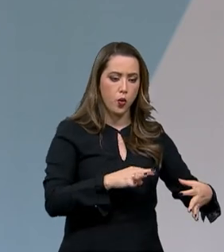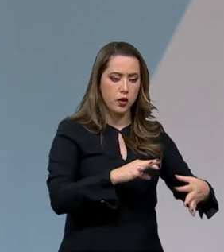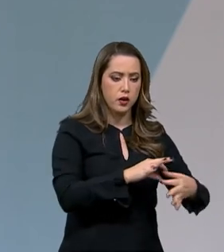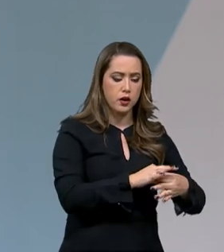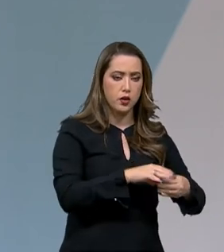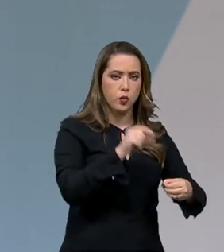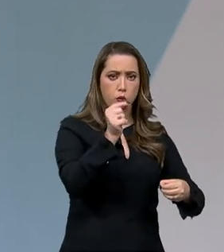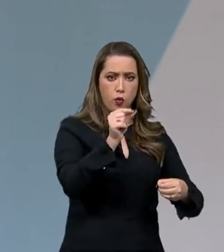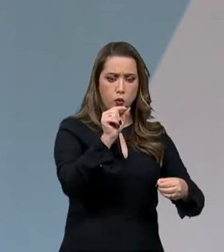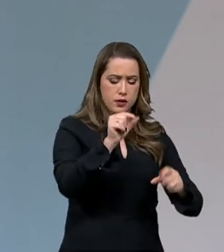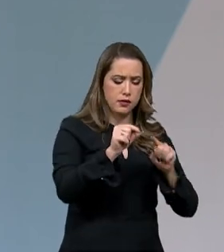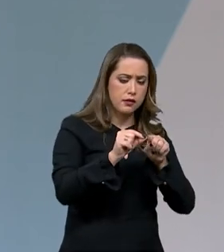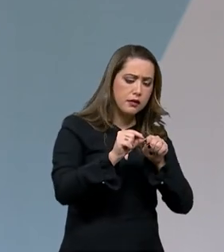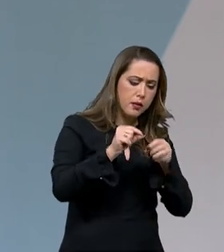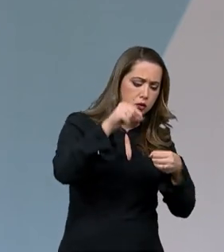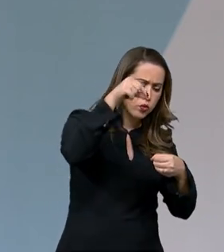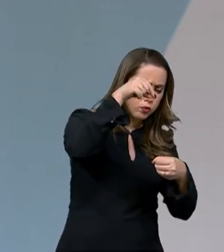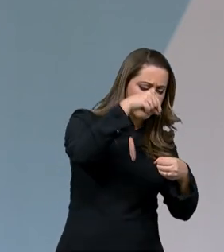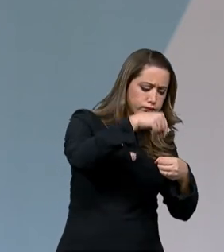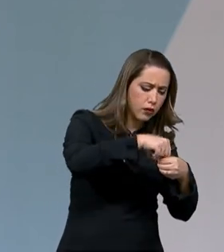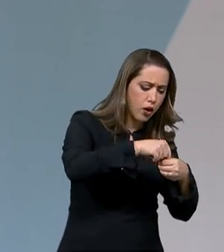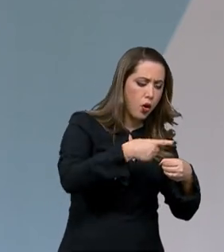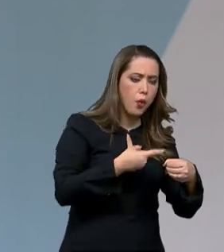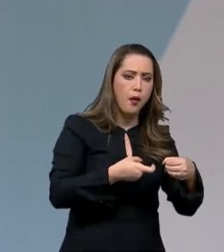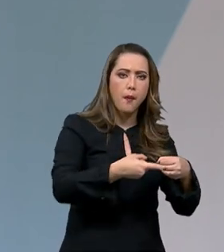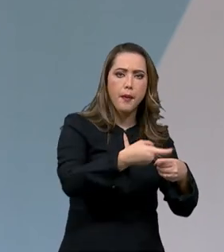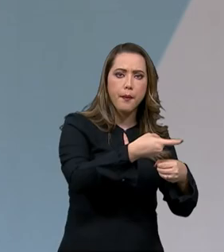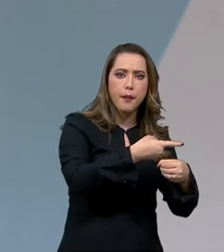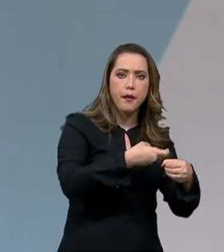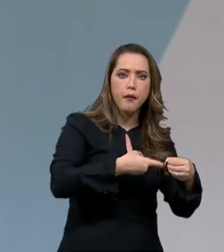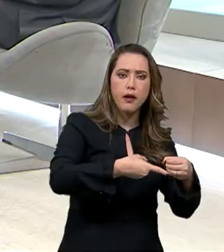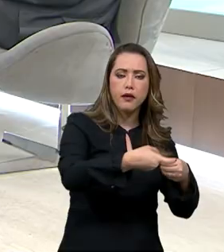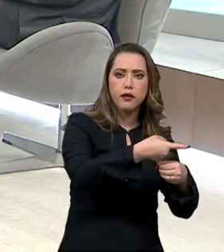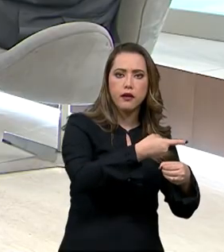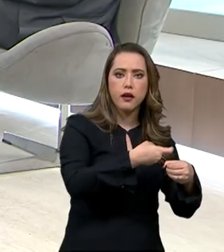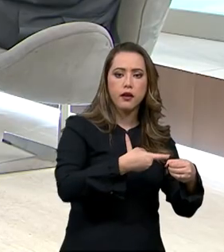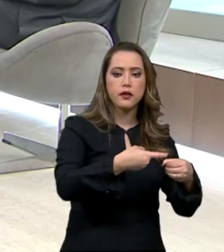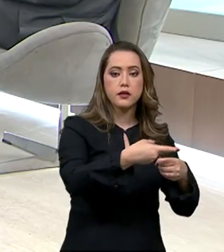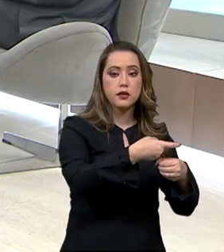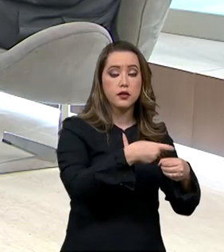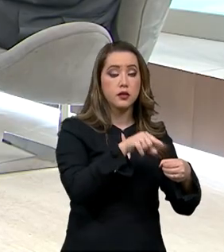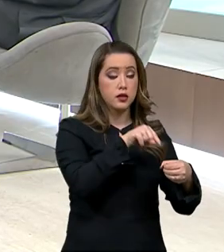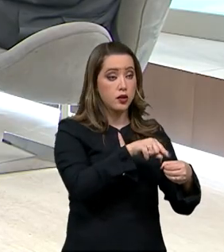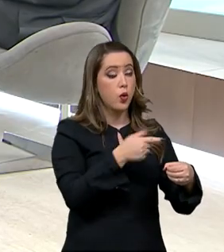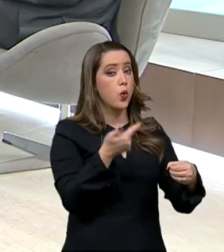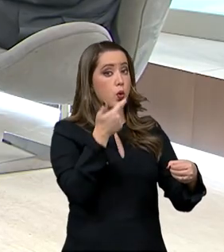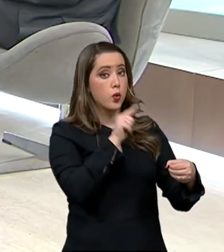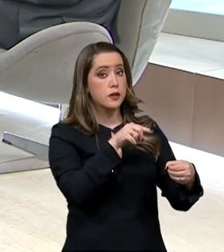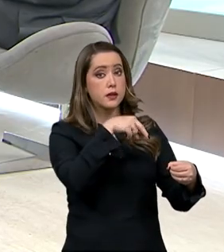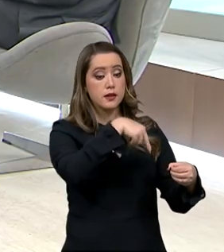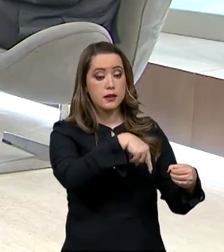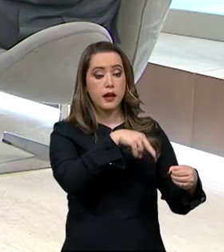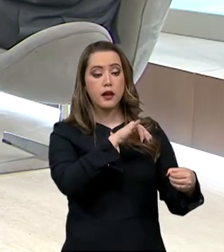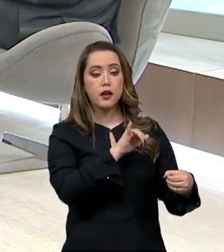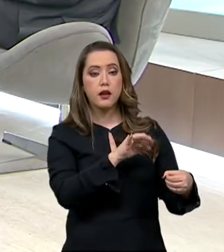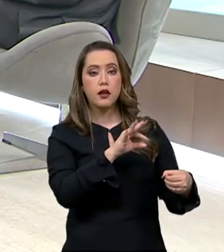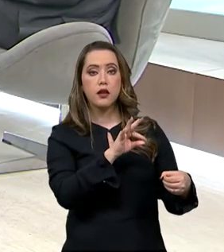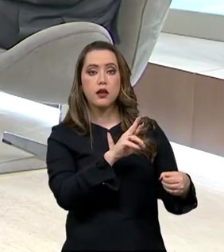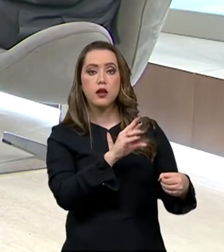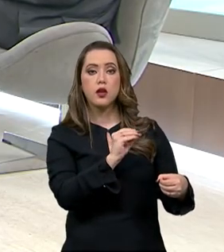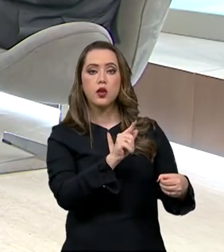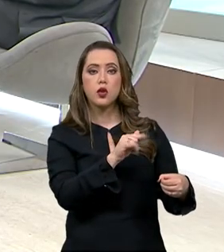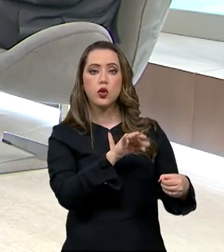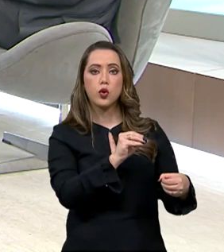faz com que o processo metabólico dessa bactéria extraia nitrogênio da atmosfera e